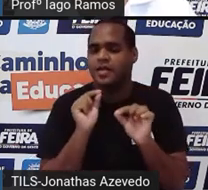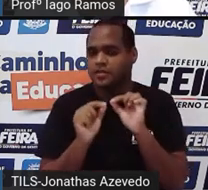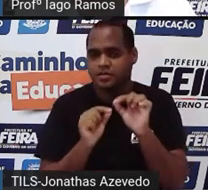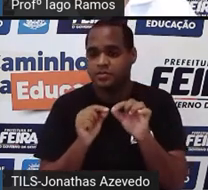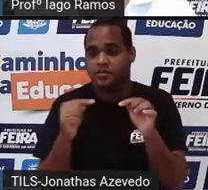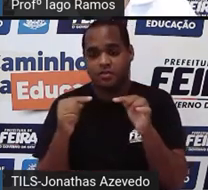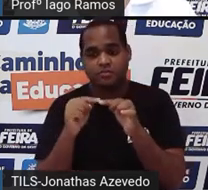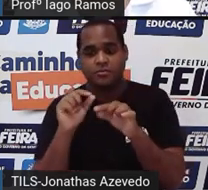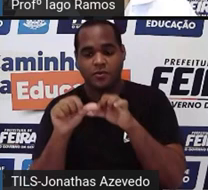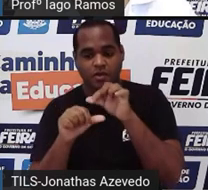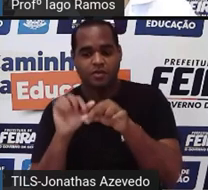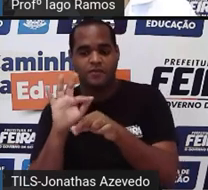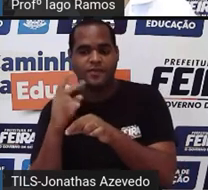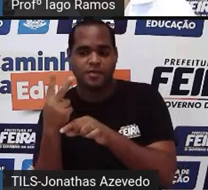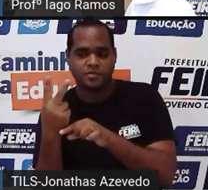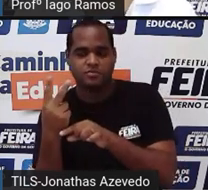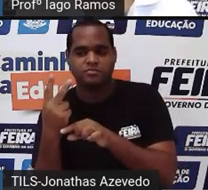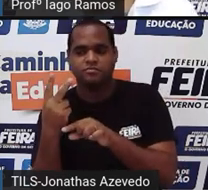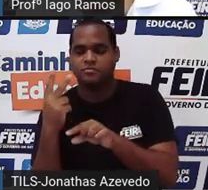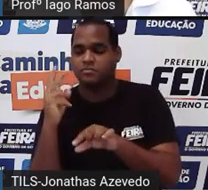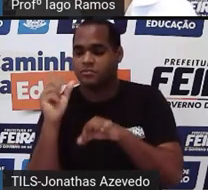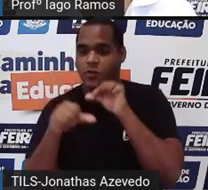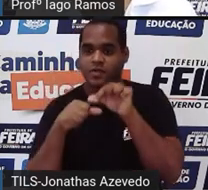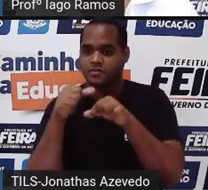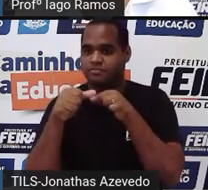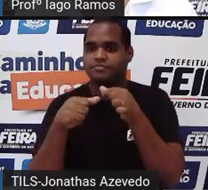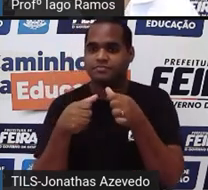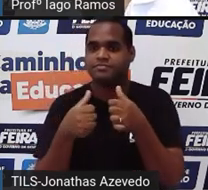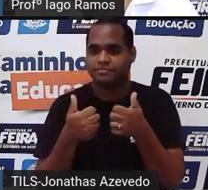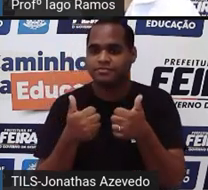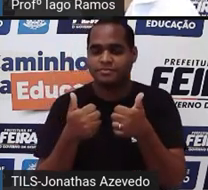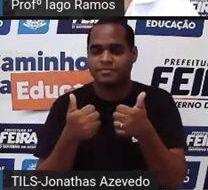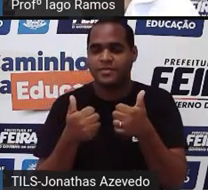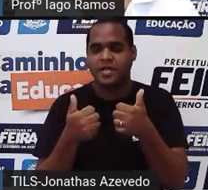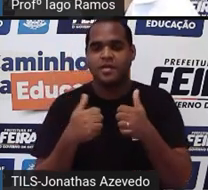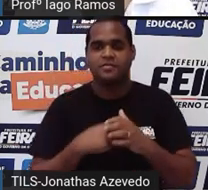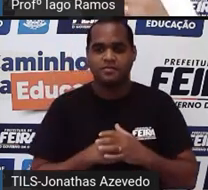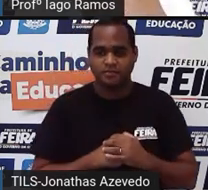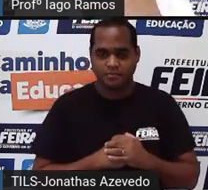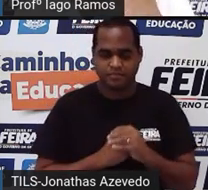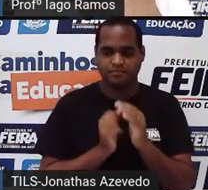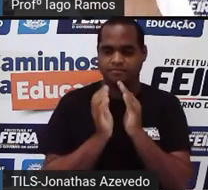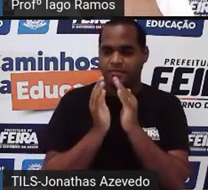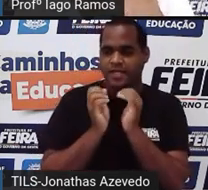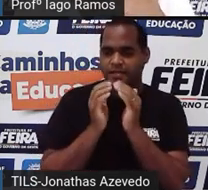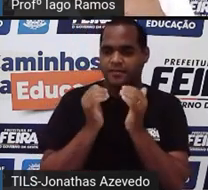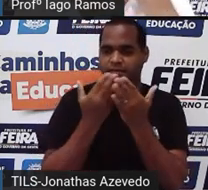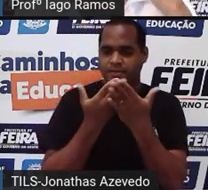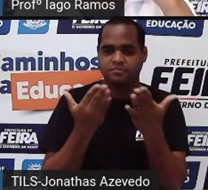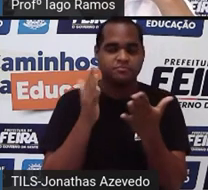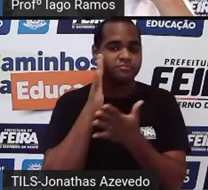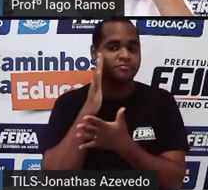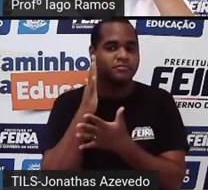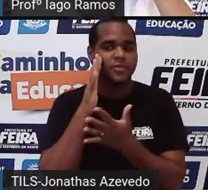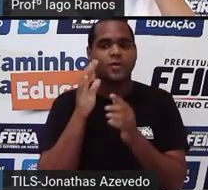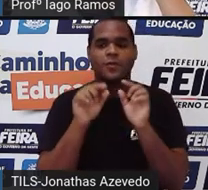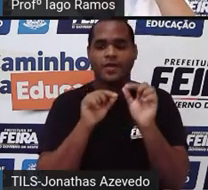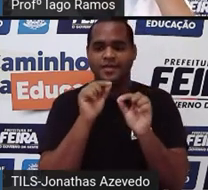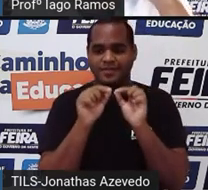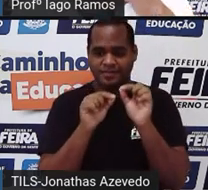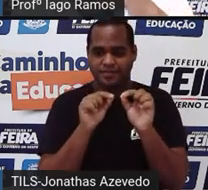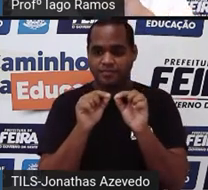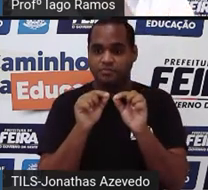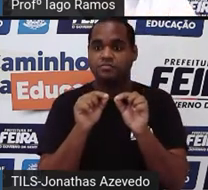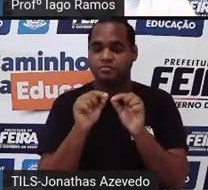essa F2 já é a transformação, tá? E a outra que eu pedi para você pensar foi essa, Eu